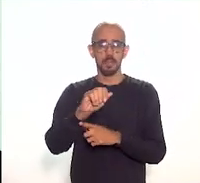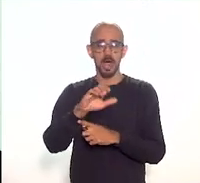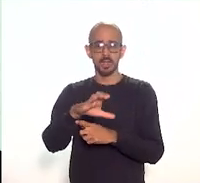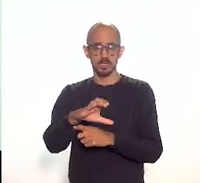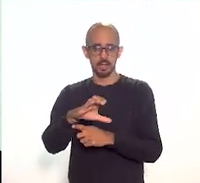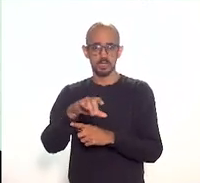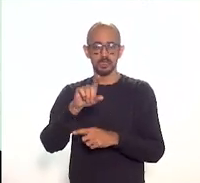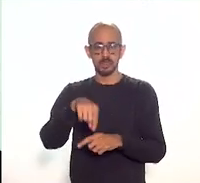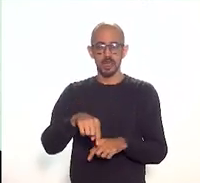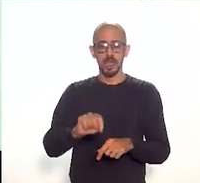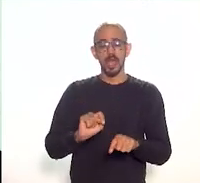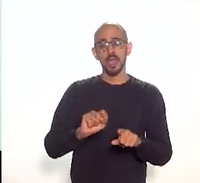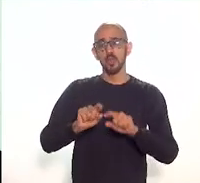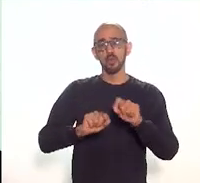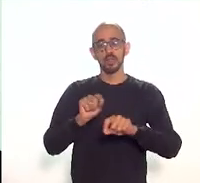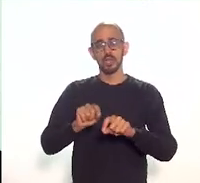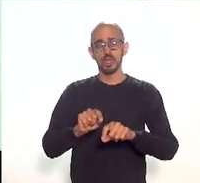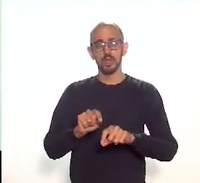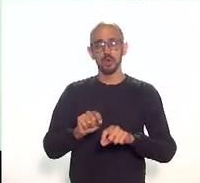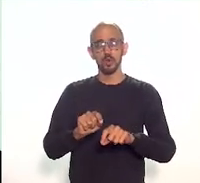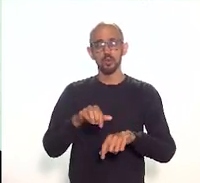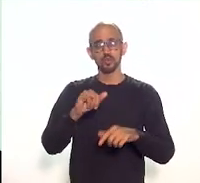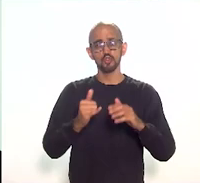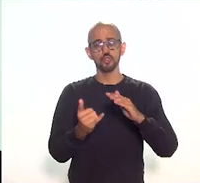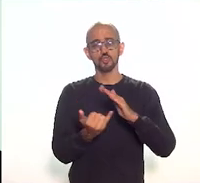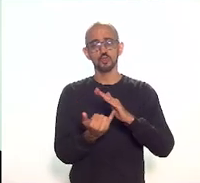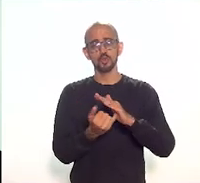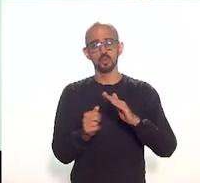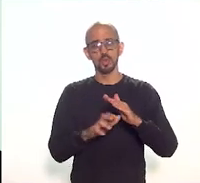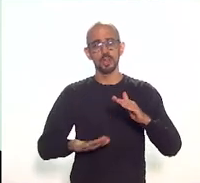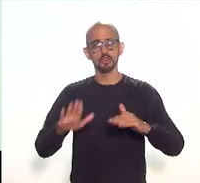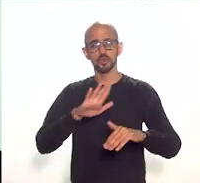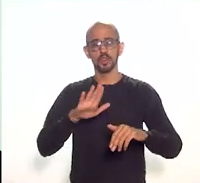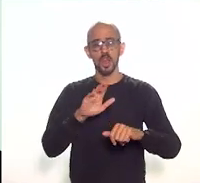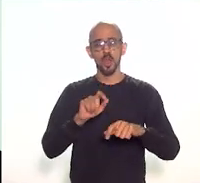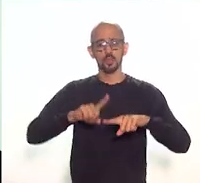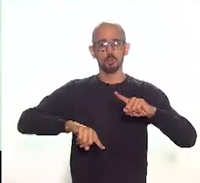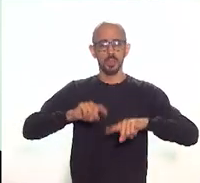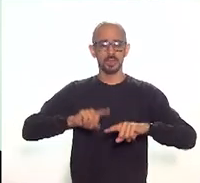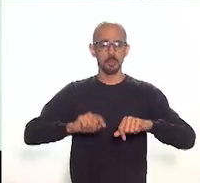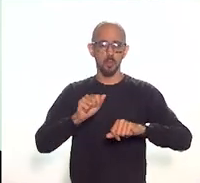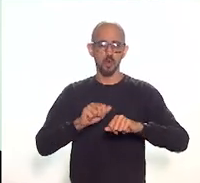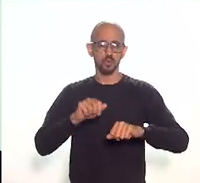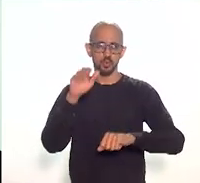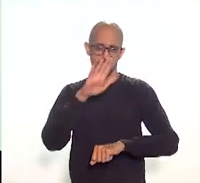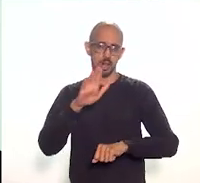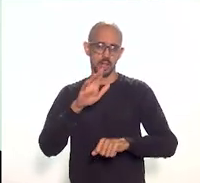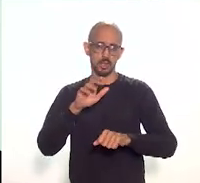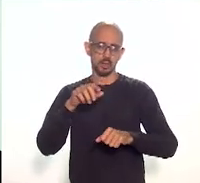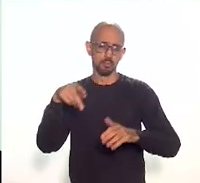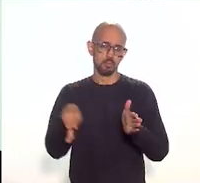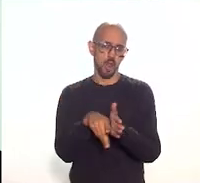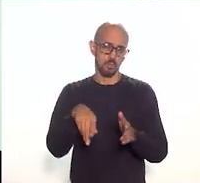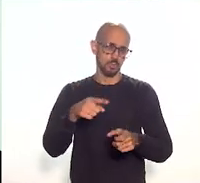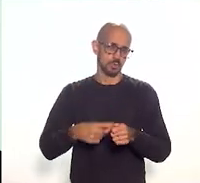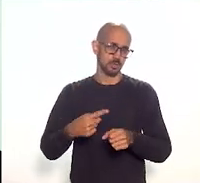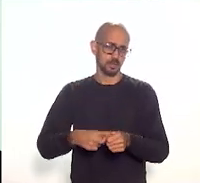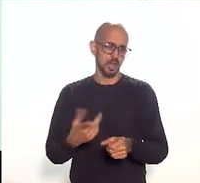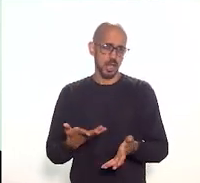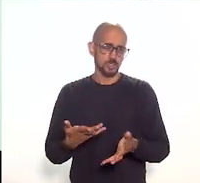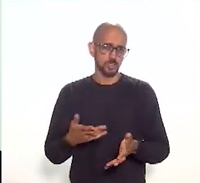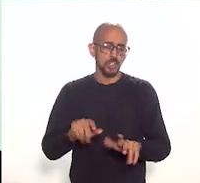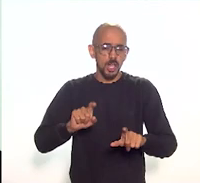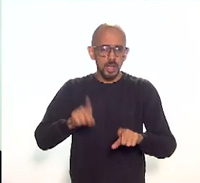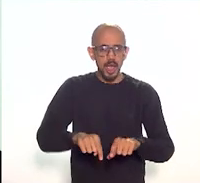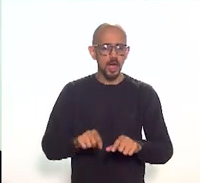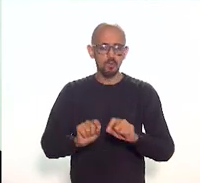patrimônio cultural da cidade, mas eu gostaria de pensar, de trazer a reflexão esses aspectos do ponto de vista de fazer